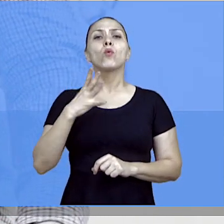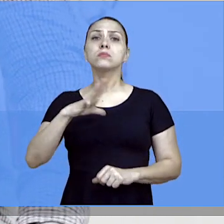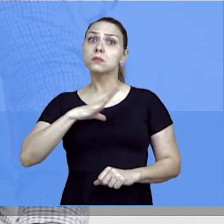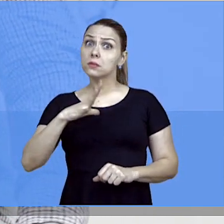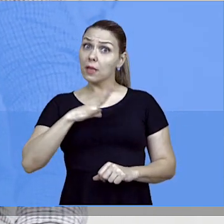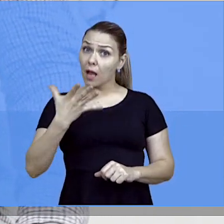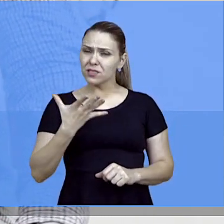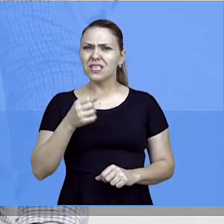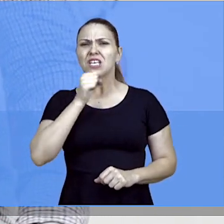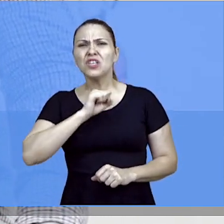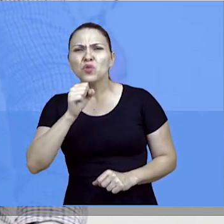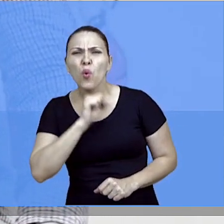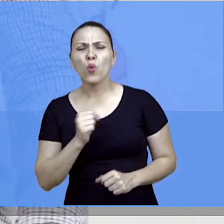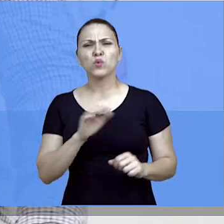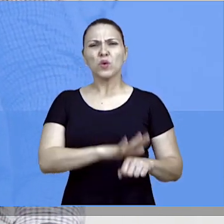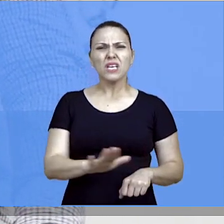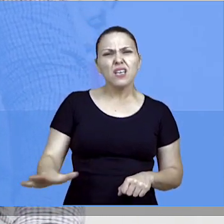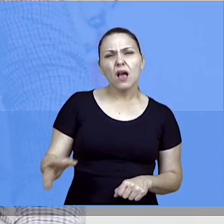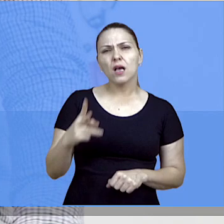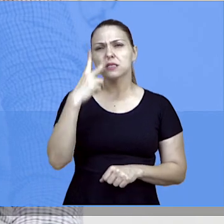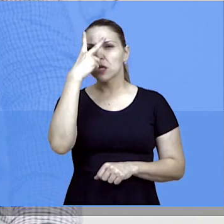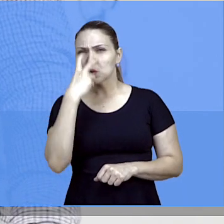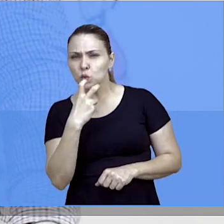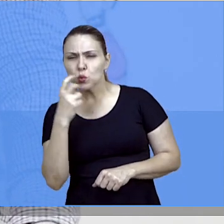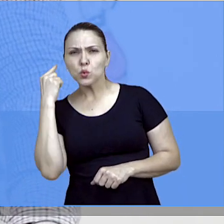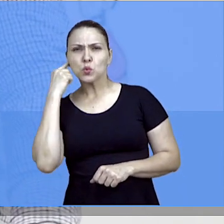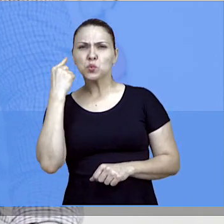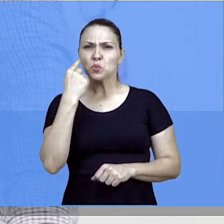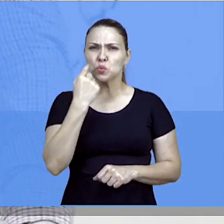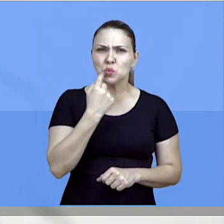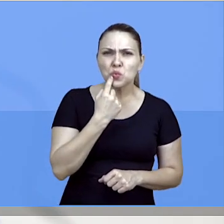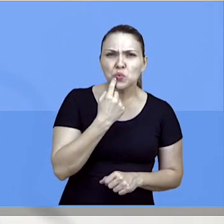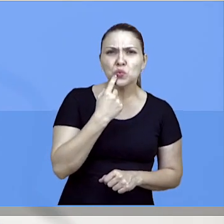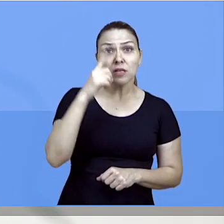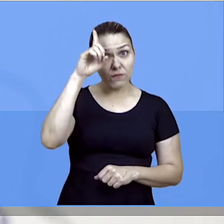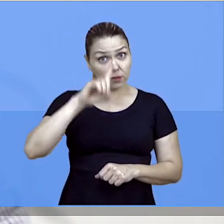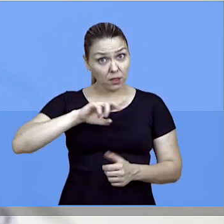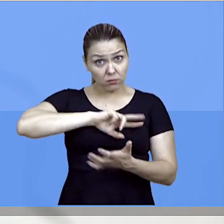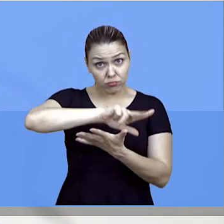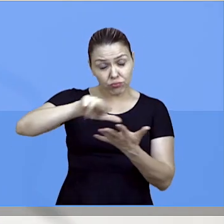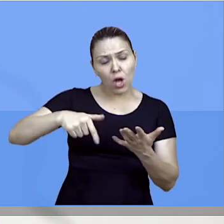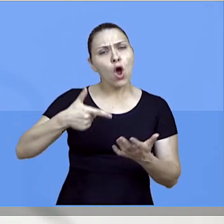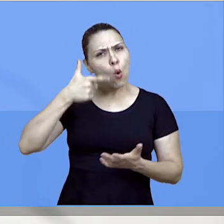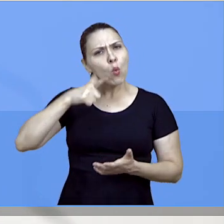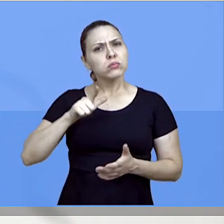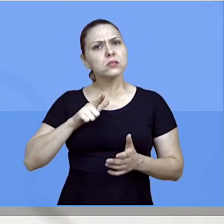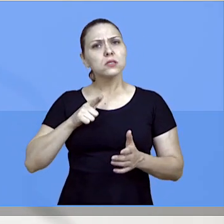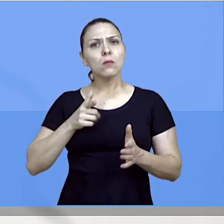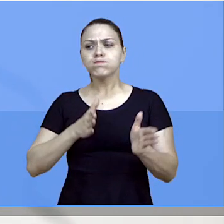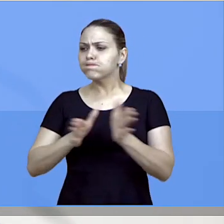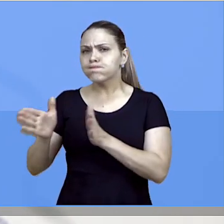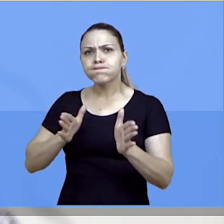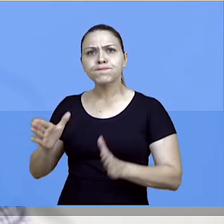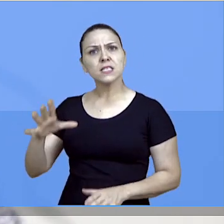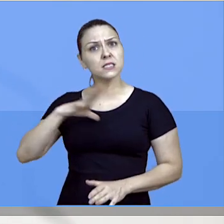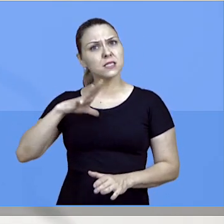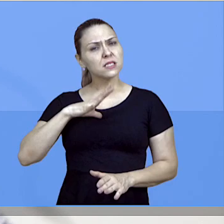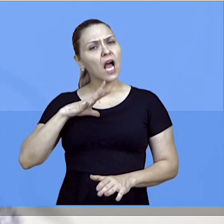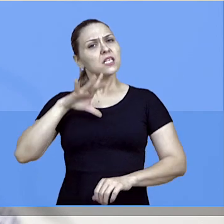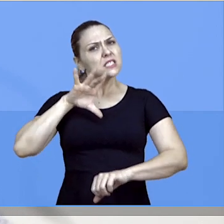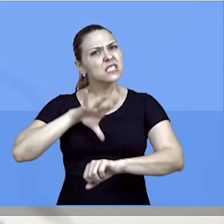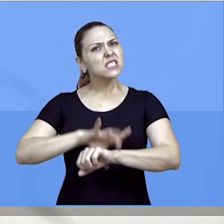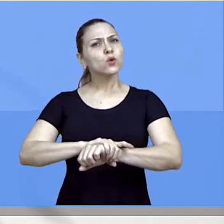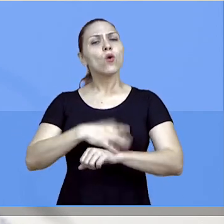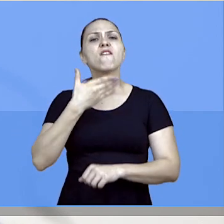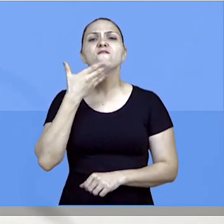pessoas com deficiência, cadeirantes, cegos, surdos, todo mundo consiga deslocar na cidade de forma fácil, segura, sem se preocupar